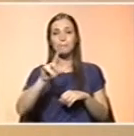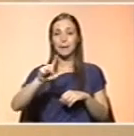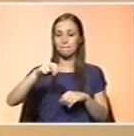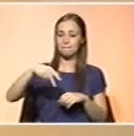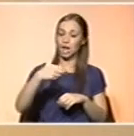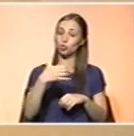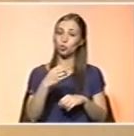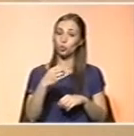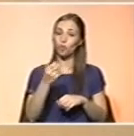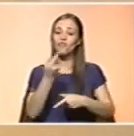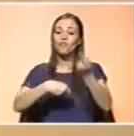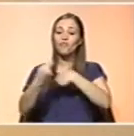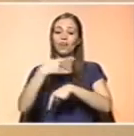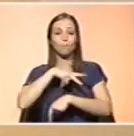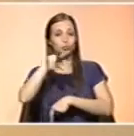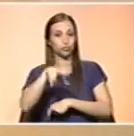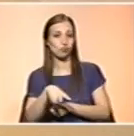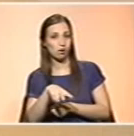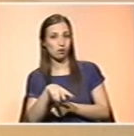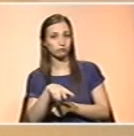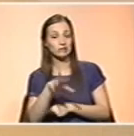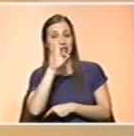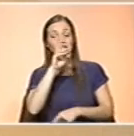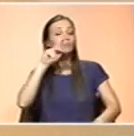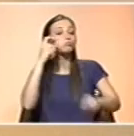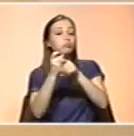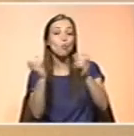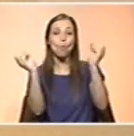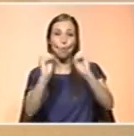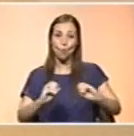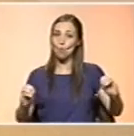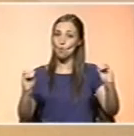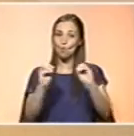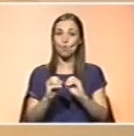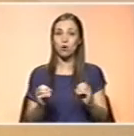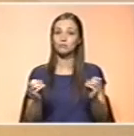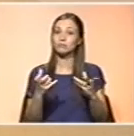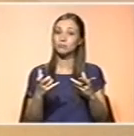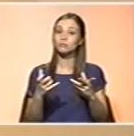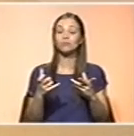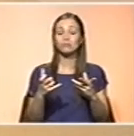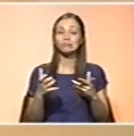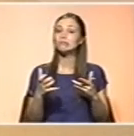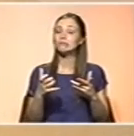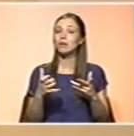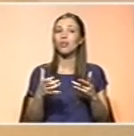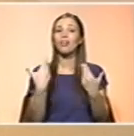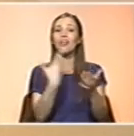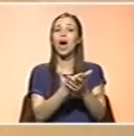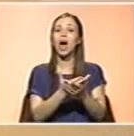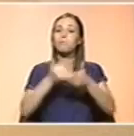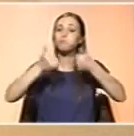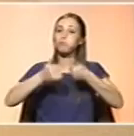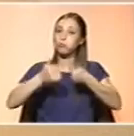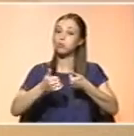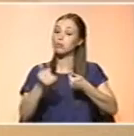que não são submetidos a este crivo, oferecem muito menos garantias ao consumidor, com estes riscos